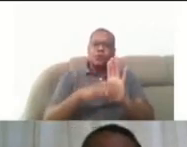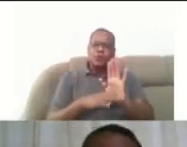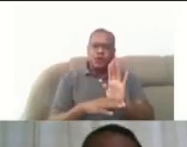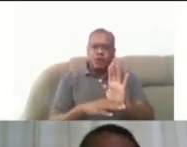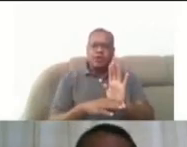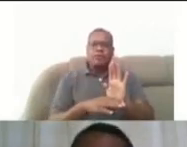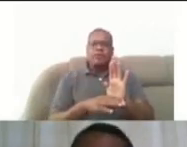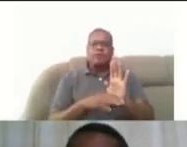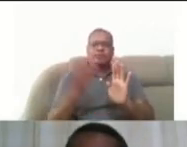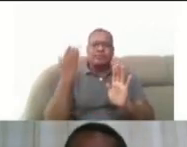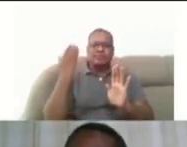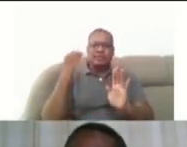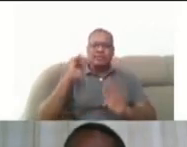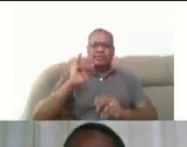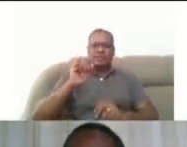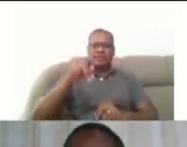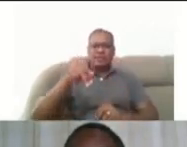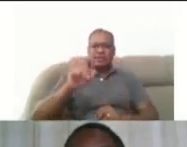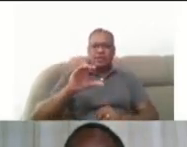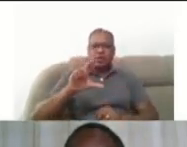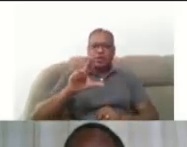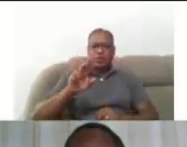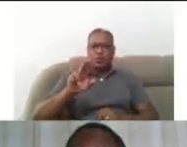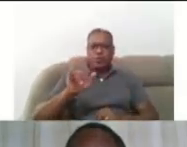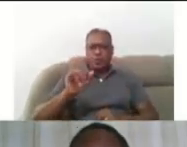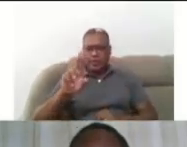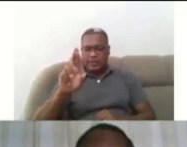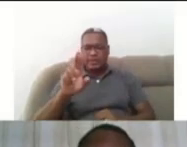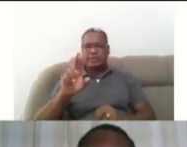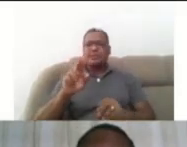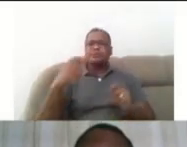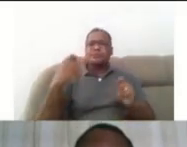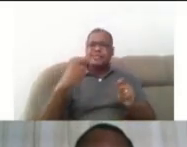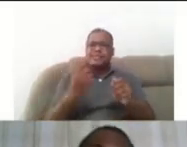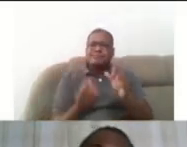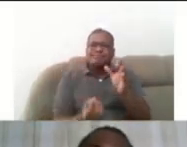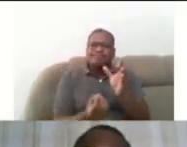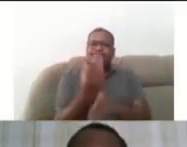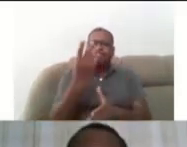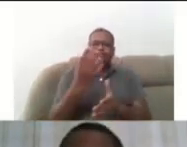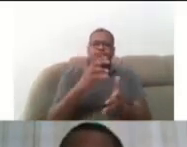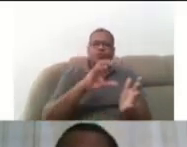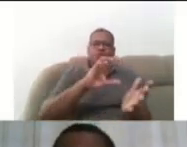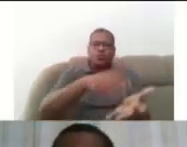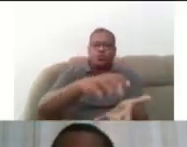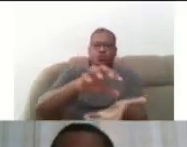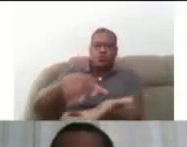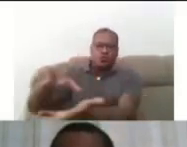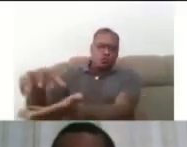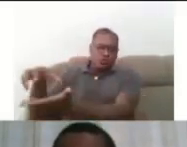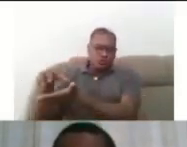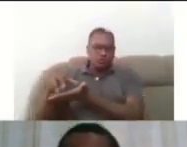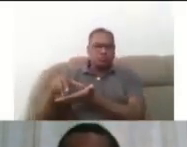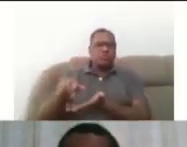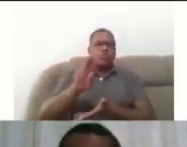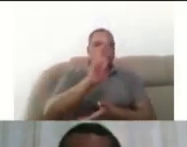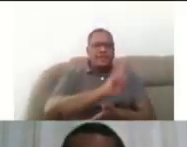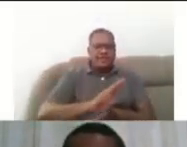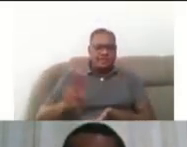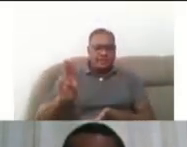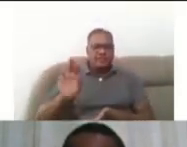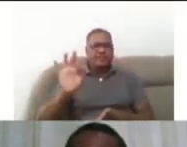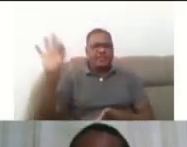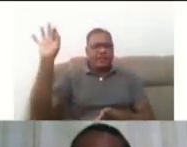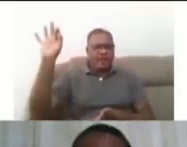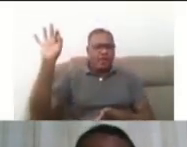seus objetivos visavam fomentar a criação e consolidação dos núcleos de acessibilidade nas universidades federais.